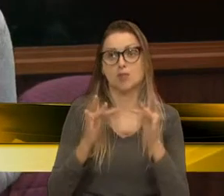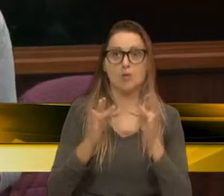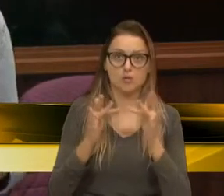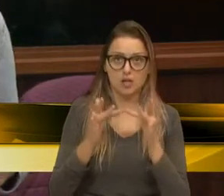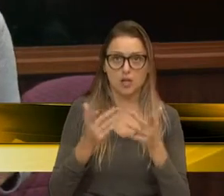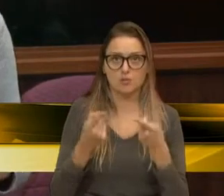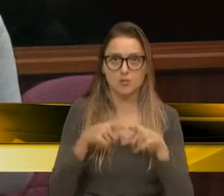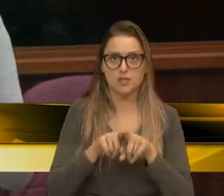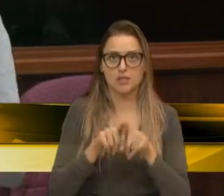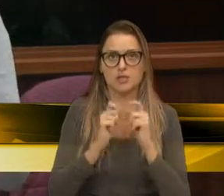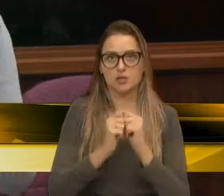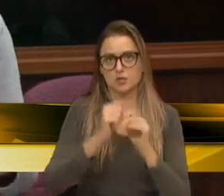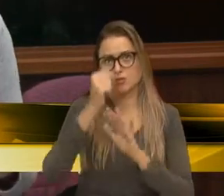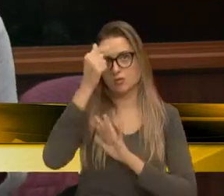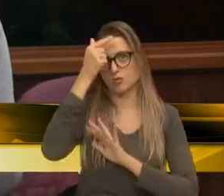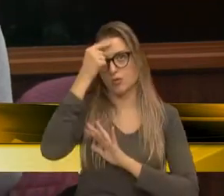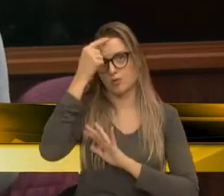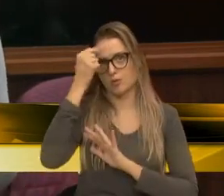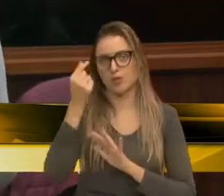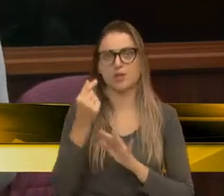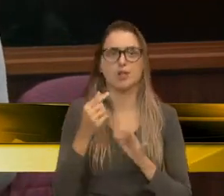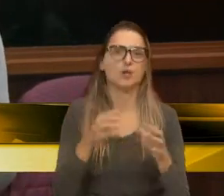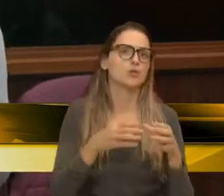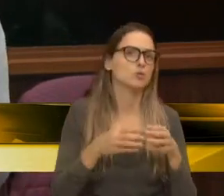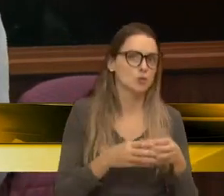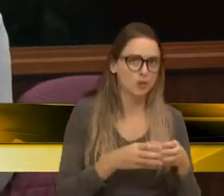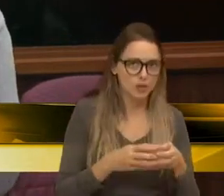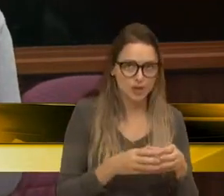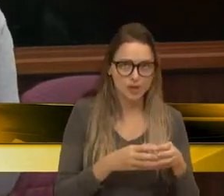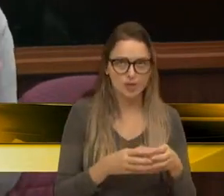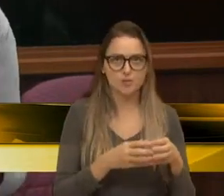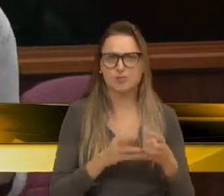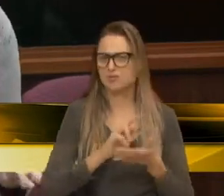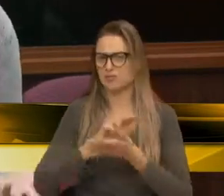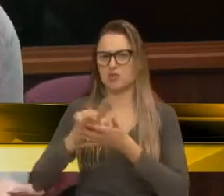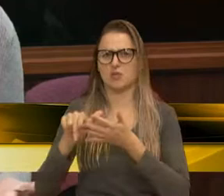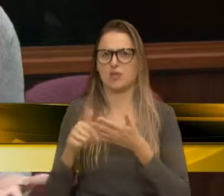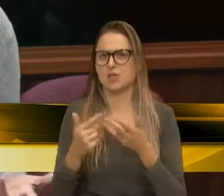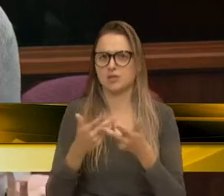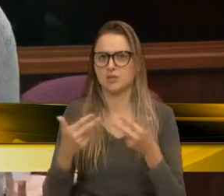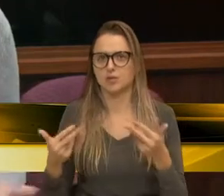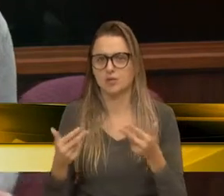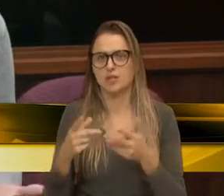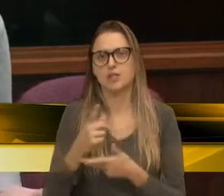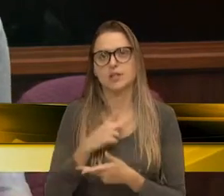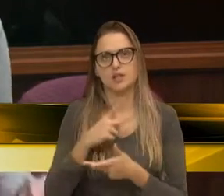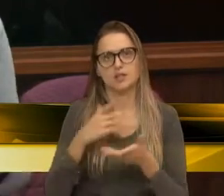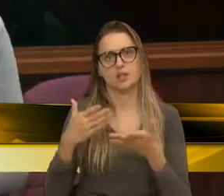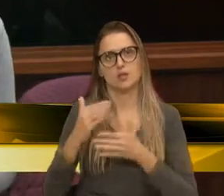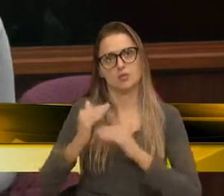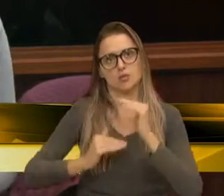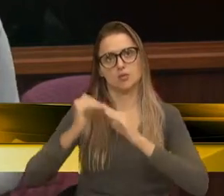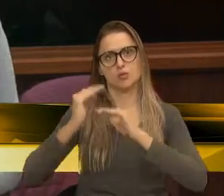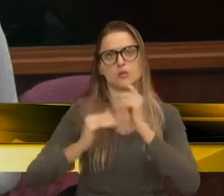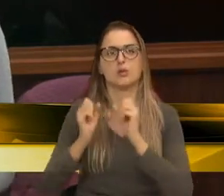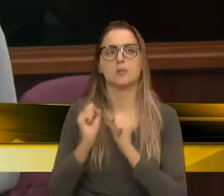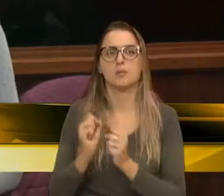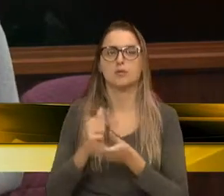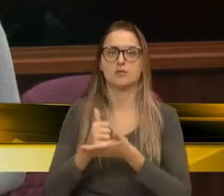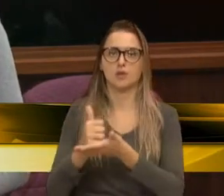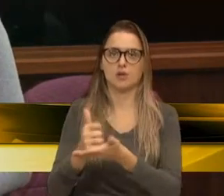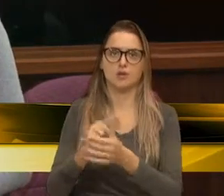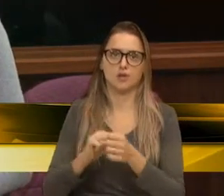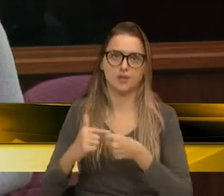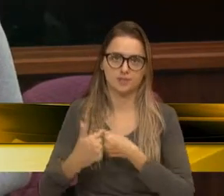seja na área de turismo, na área de... São tantas áreas que têm hoje construção que poderiam estar contribuindo para a nossa